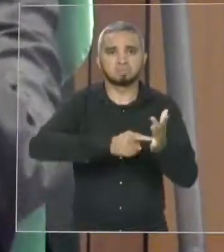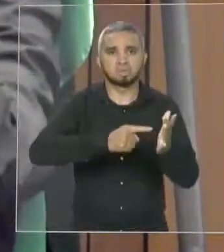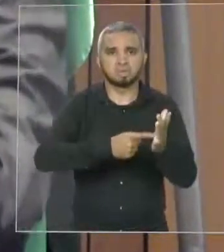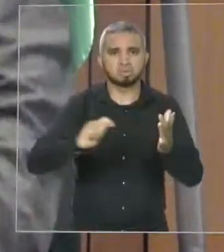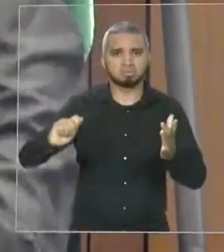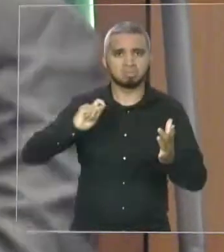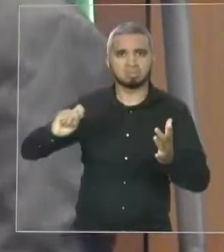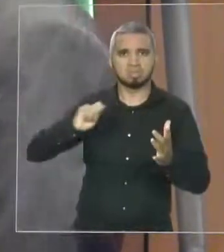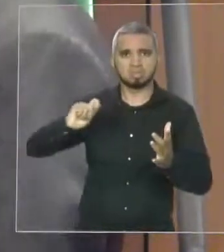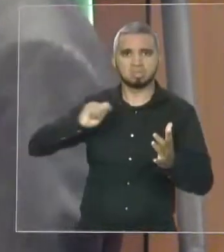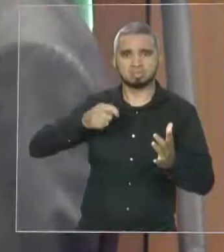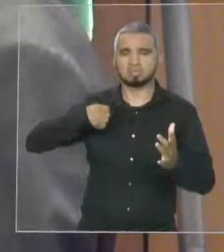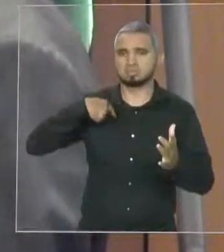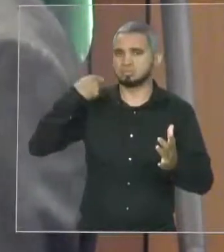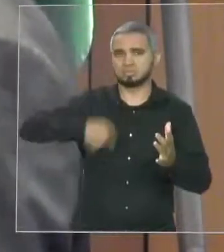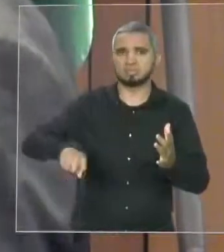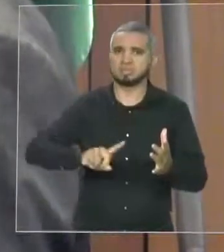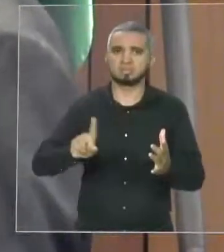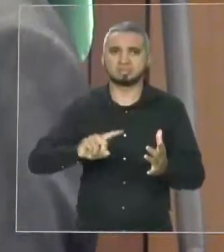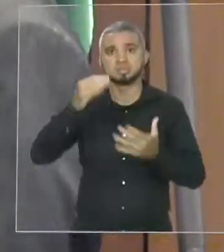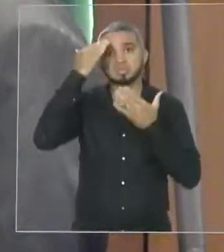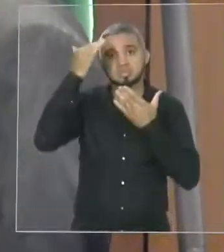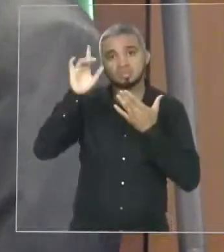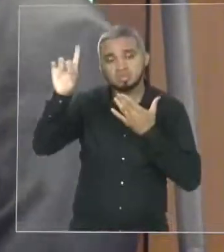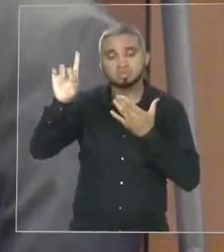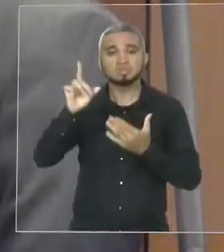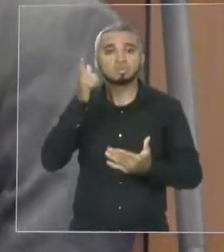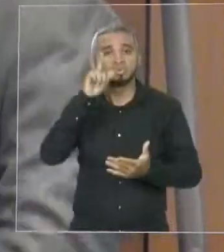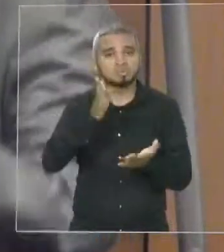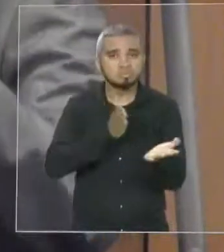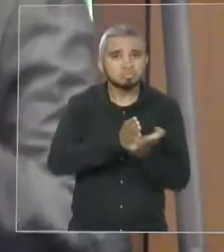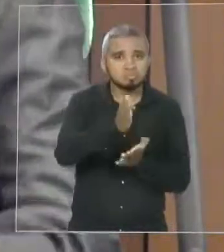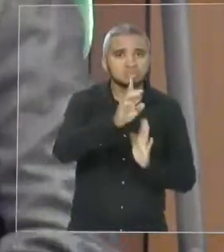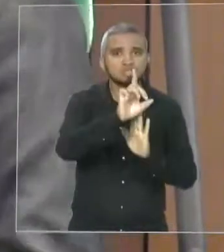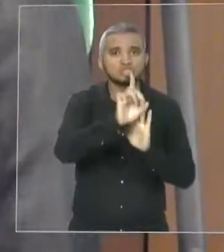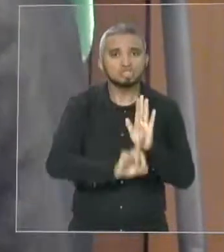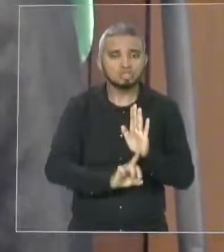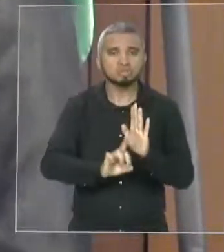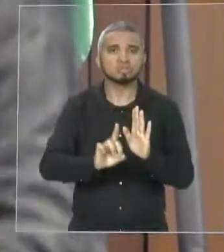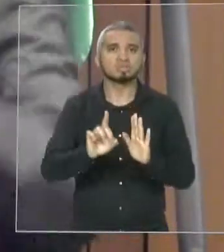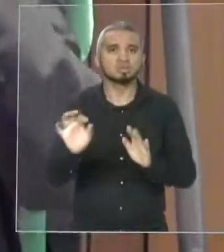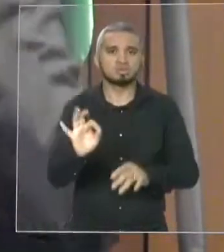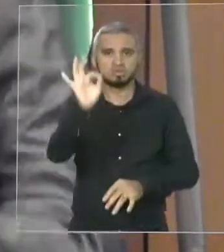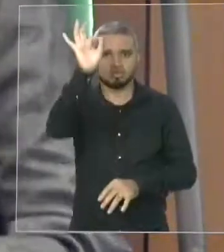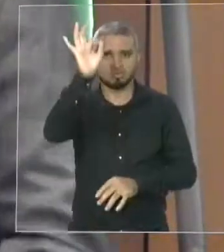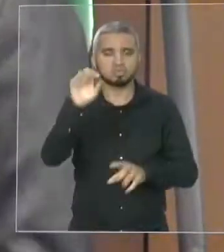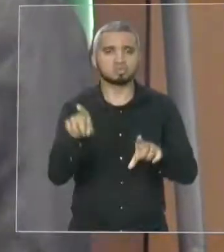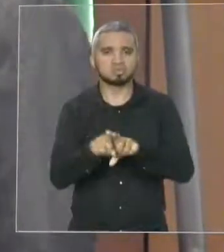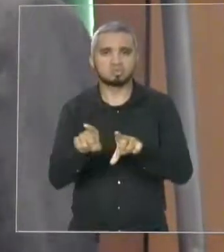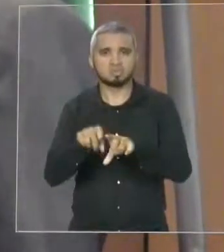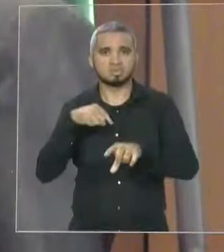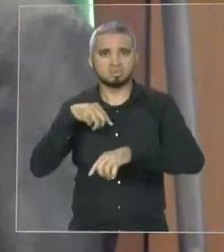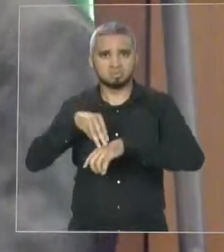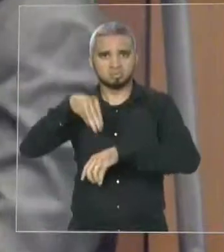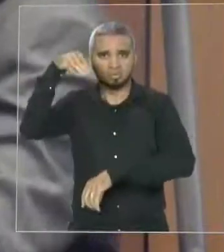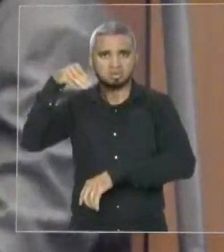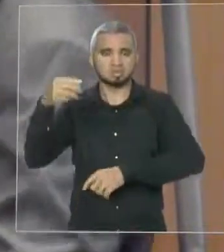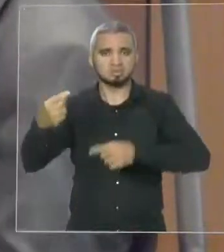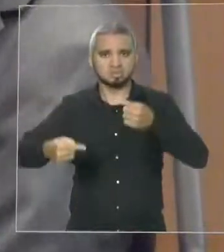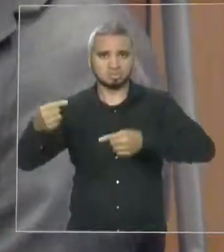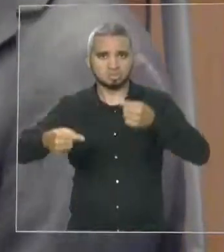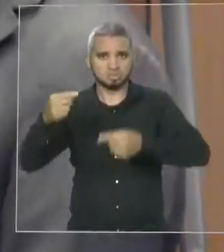a Deus me graduei pela Universidade Federal do Maranhão em Direito, sou mestre em Políticas Públicas pela Universidade Federal,